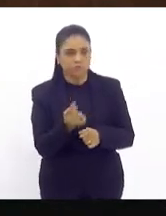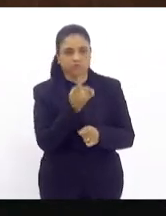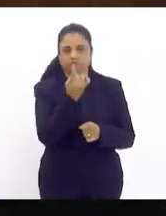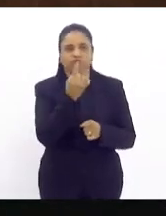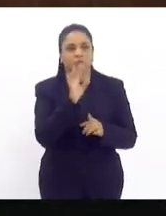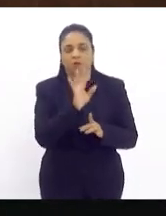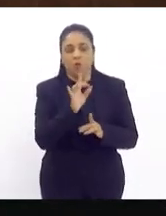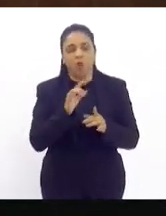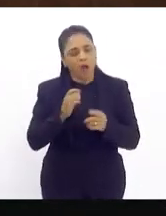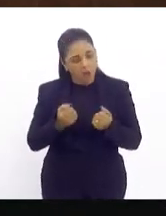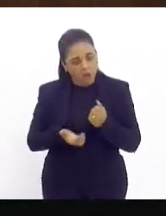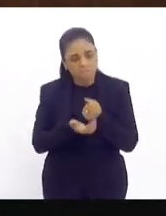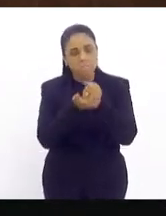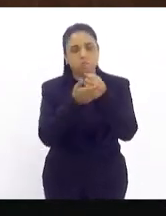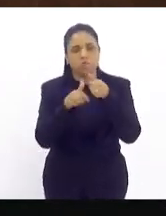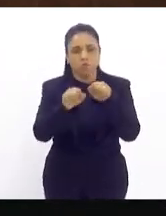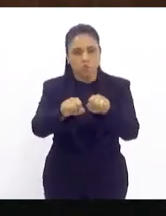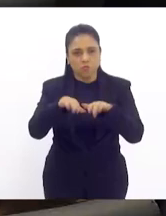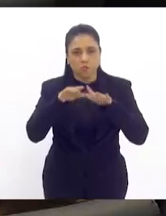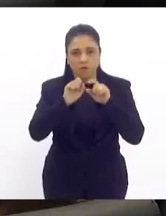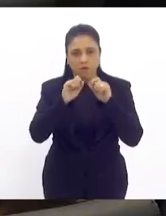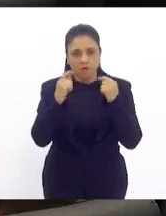apoio dessa casa legislativa